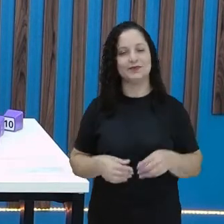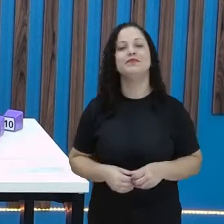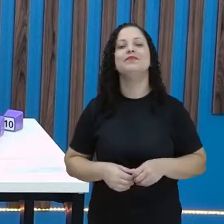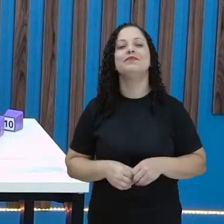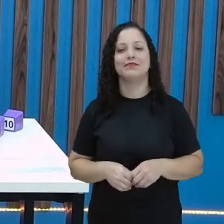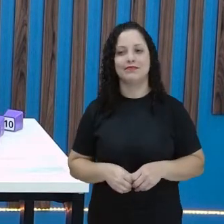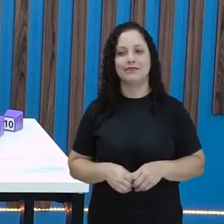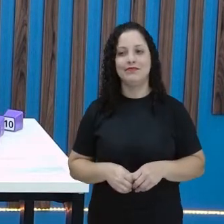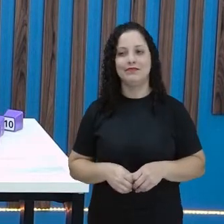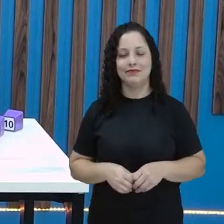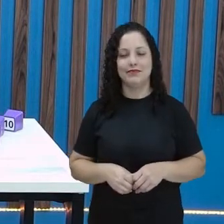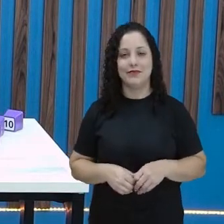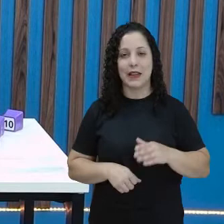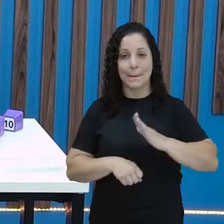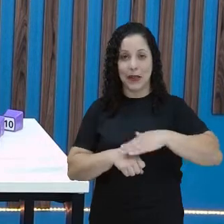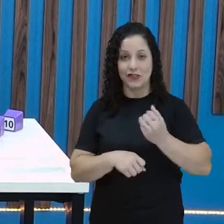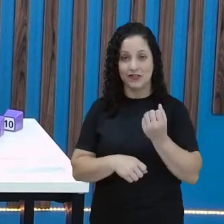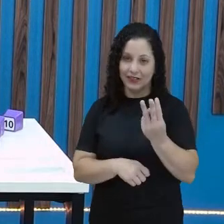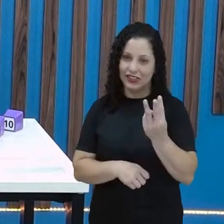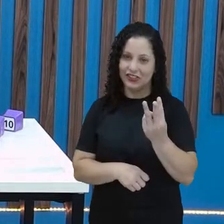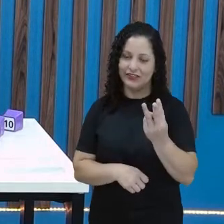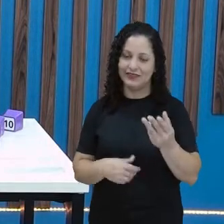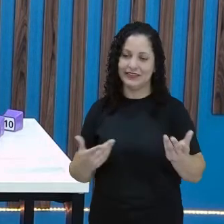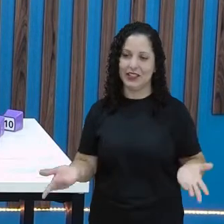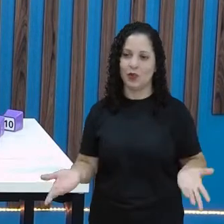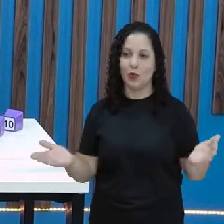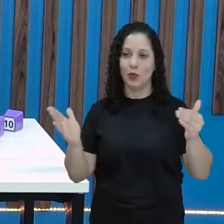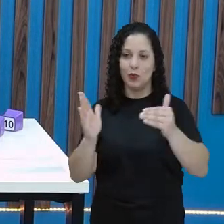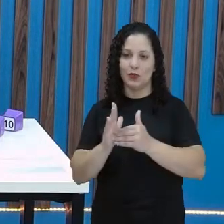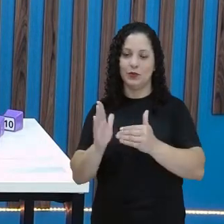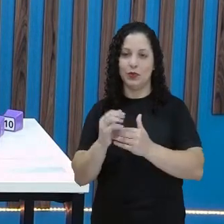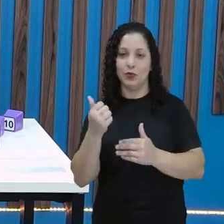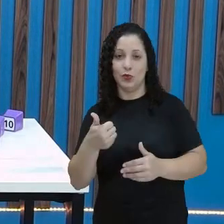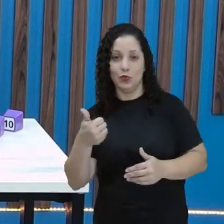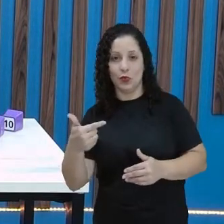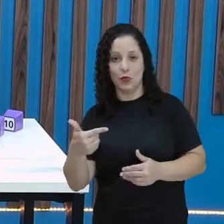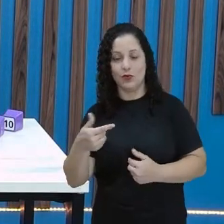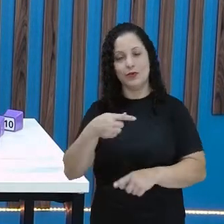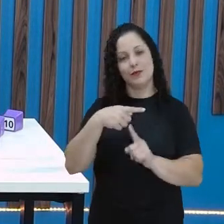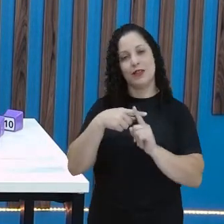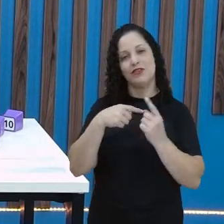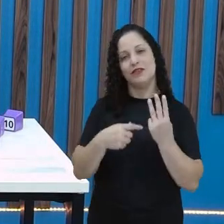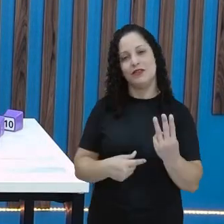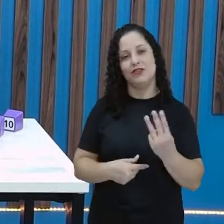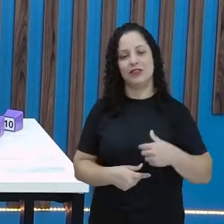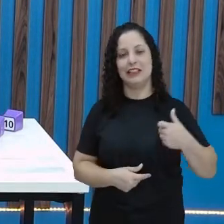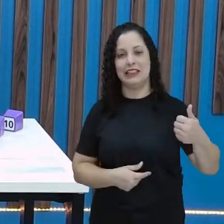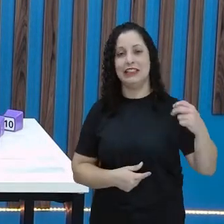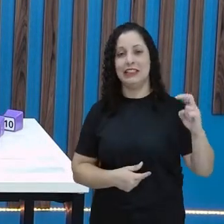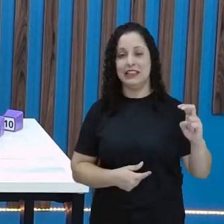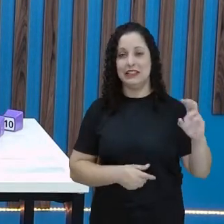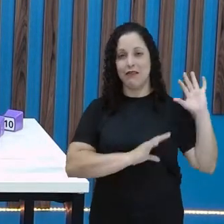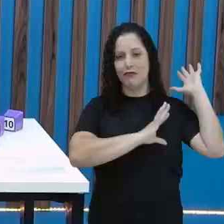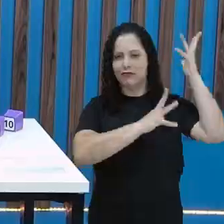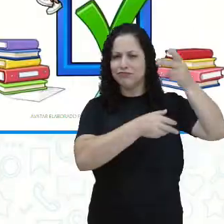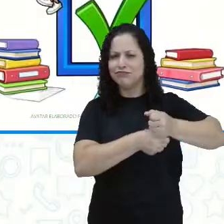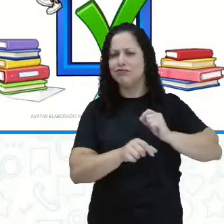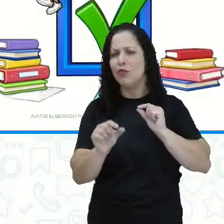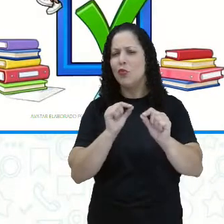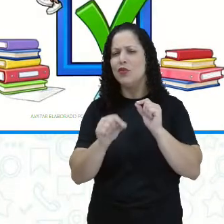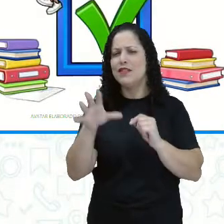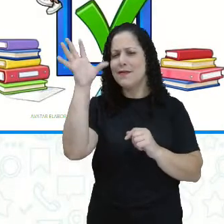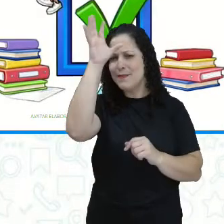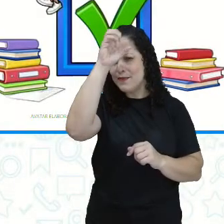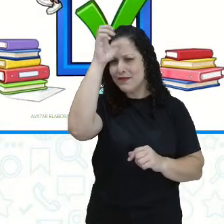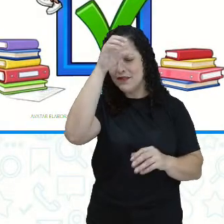quinze. Que aumentou mais três. Então, o último saquinho ficou com quinze bolinhas. Relembrando o que foi que aprendemos.